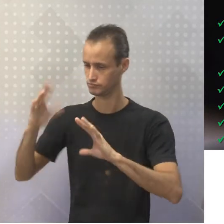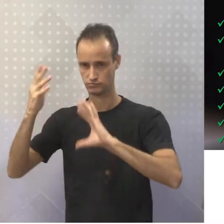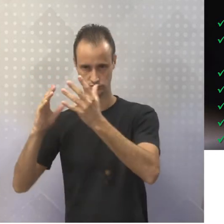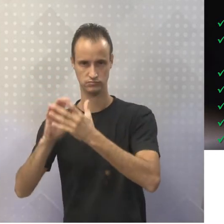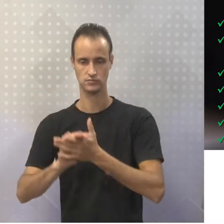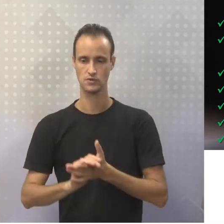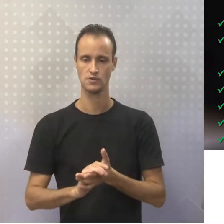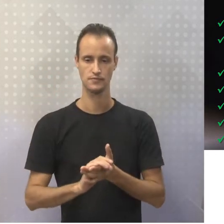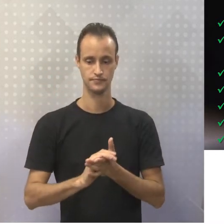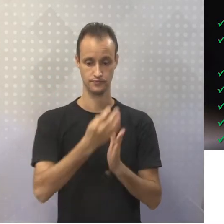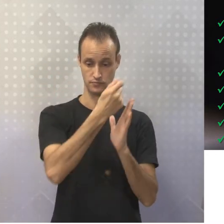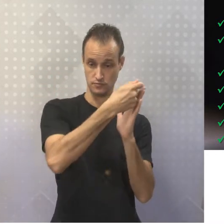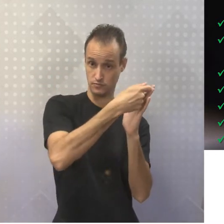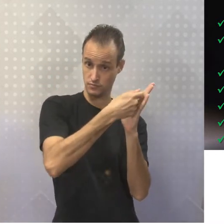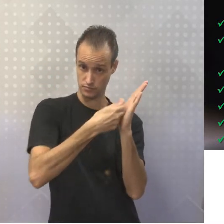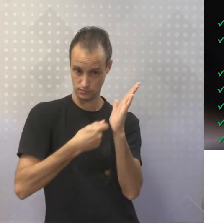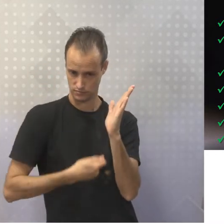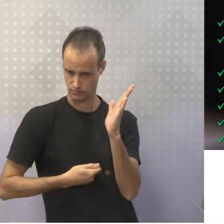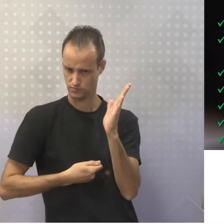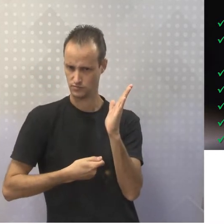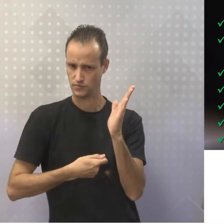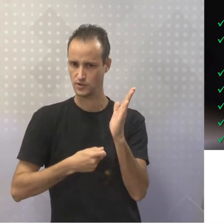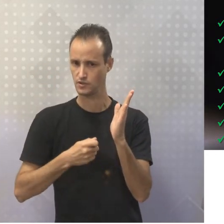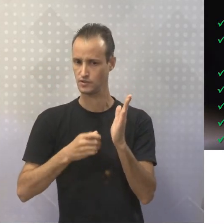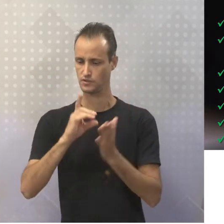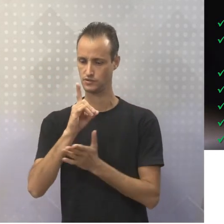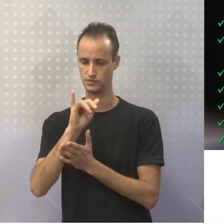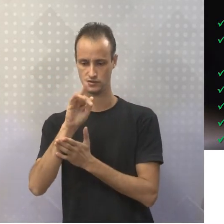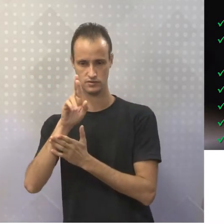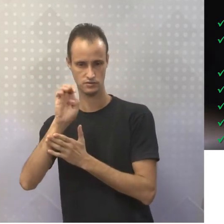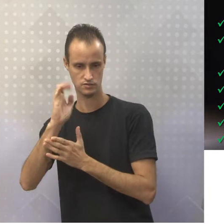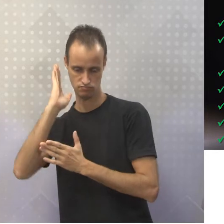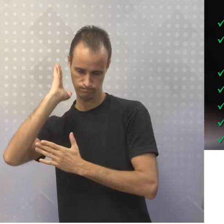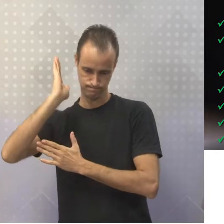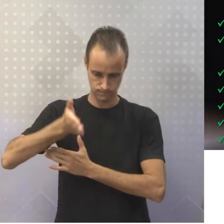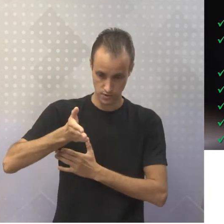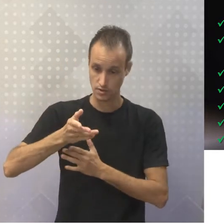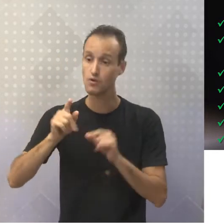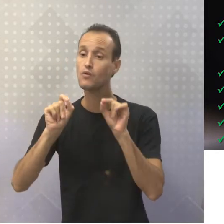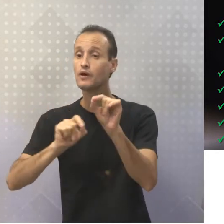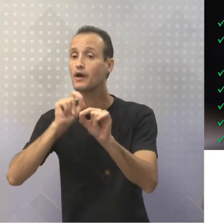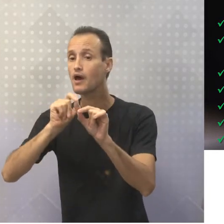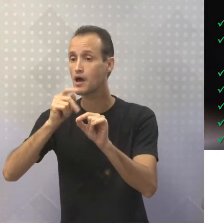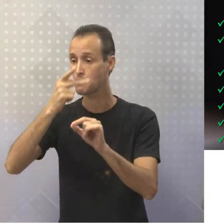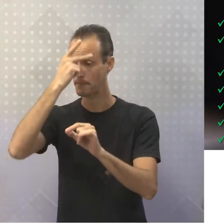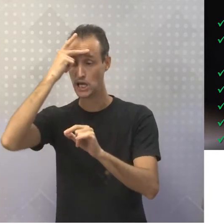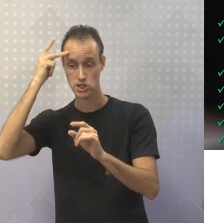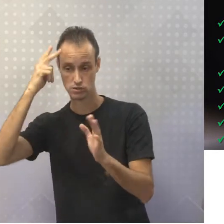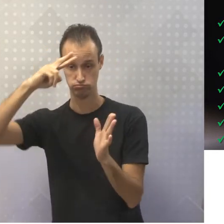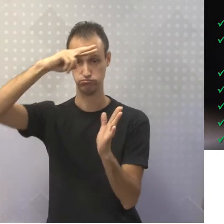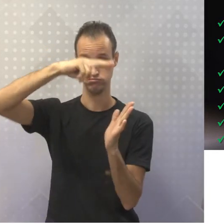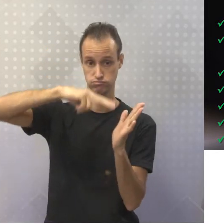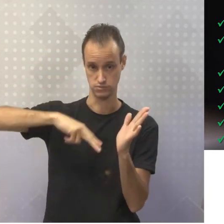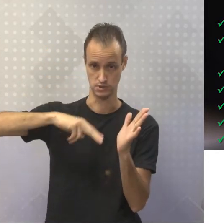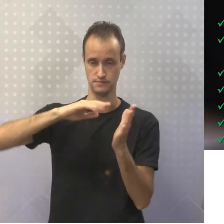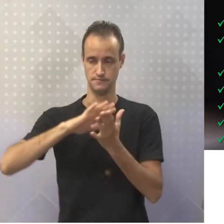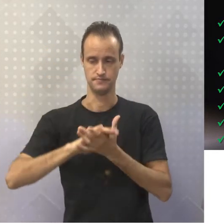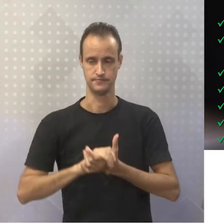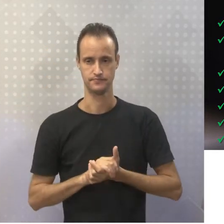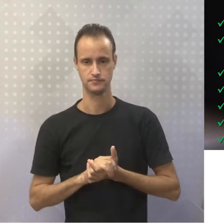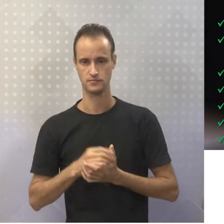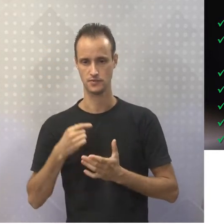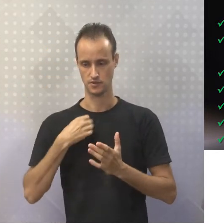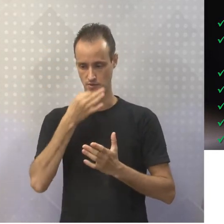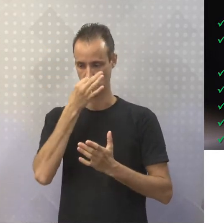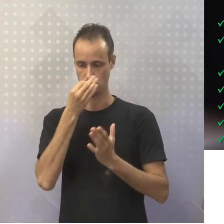aquilo que estou falando diretamente, no caso, para o leitor. Então, a gente tem o discurso direto quando